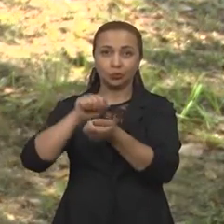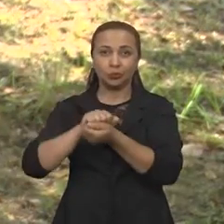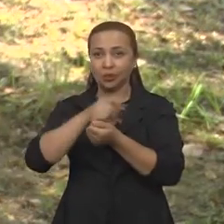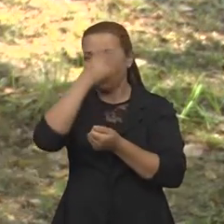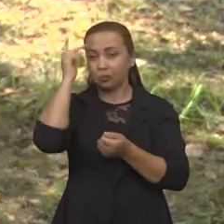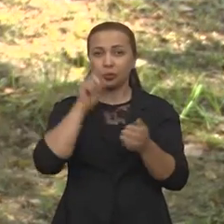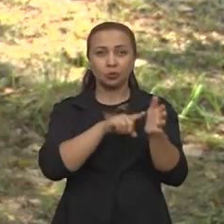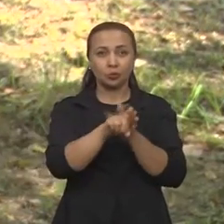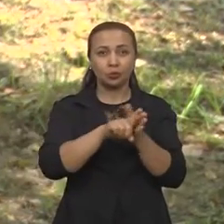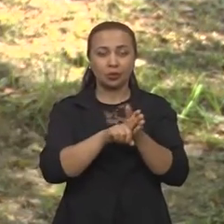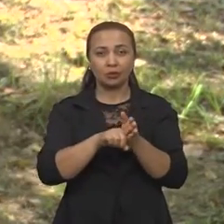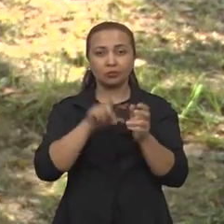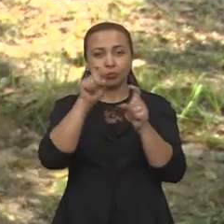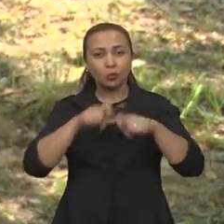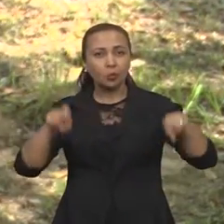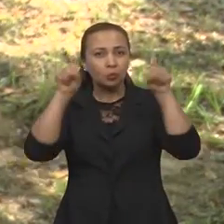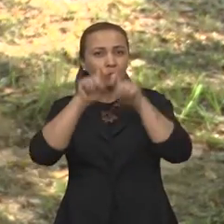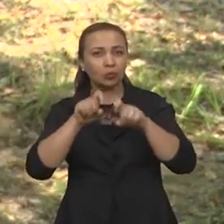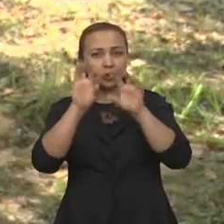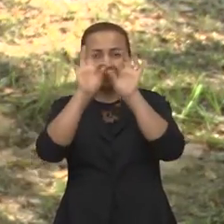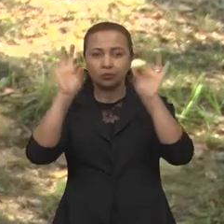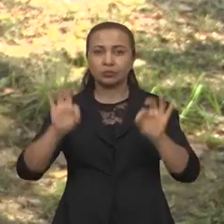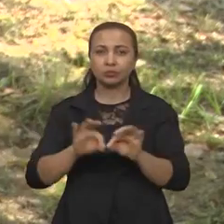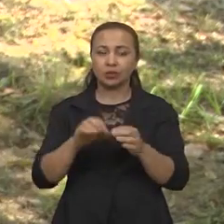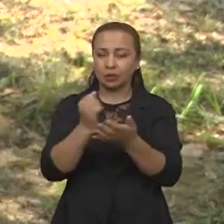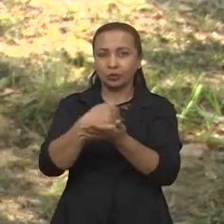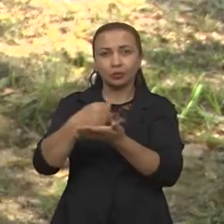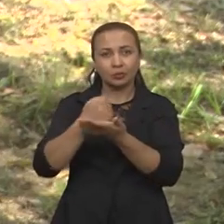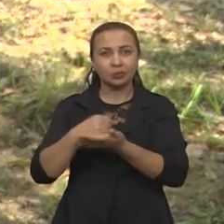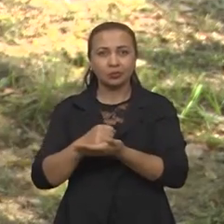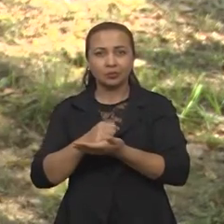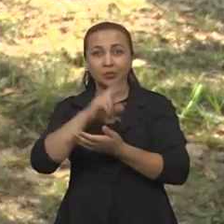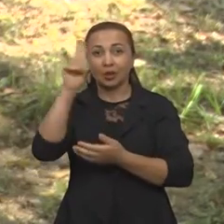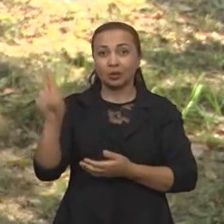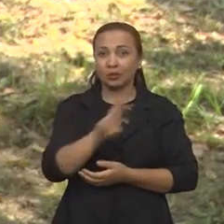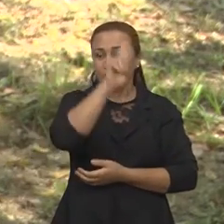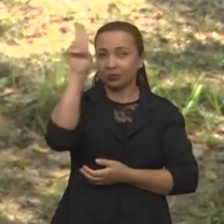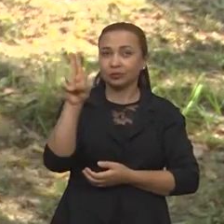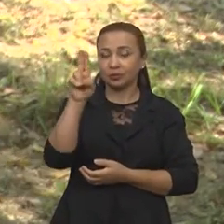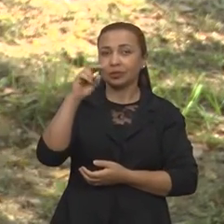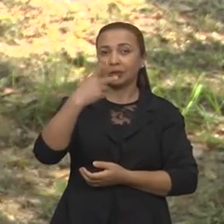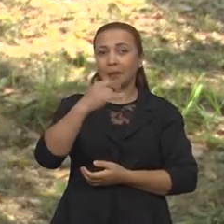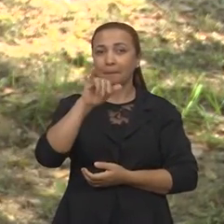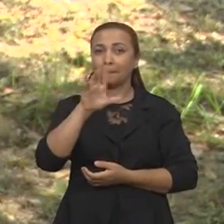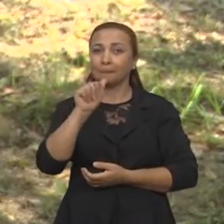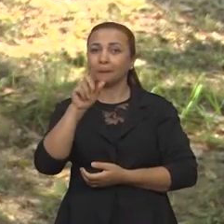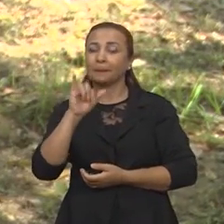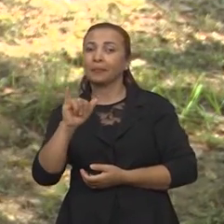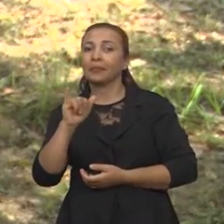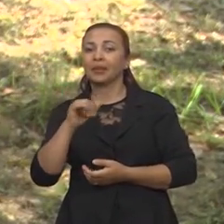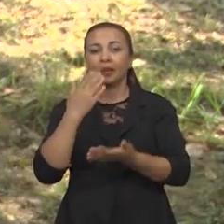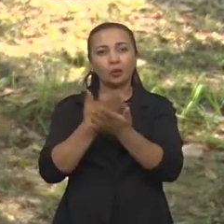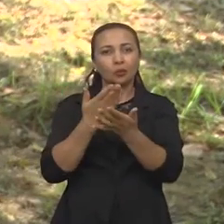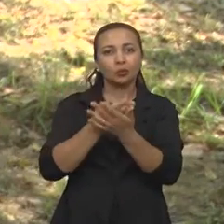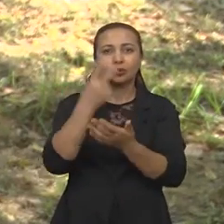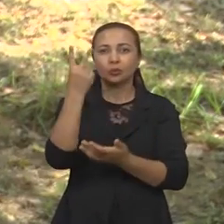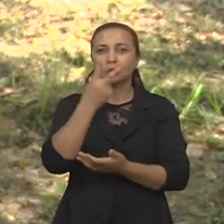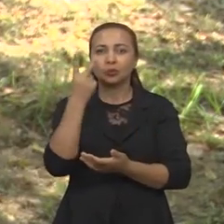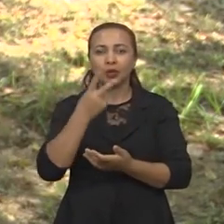pesquisadores de química quântica computacional e planejamento de fármacos da Universidade Estadual do Piauí estuda a produção